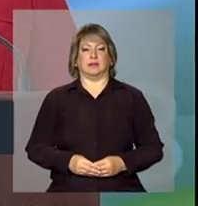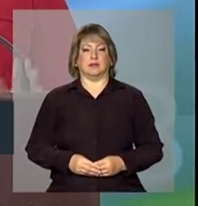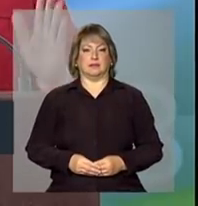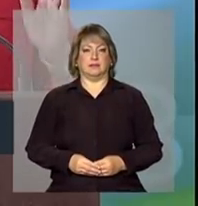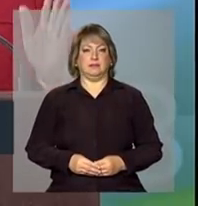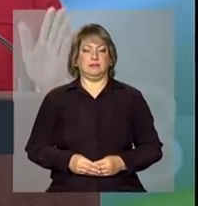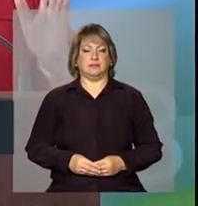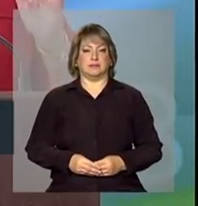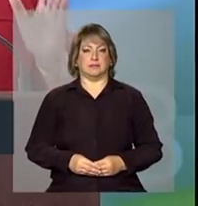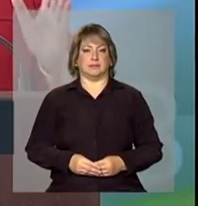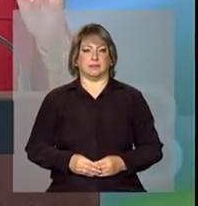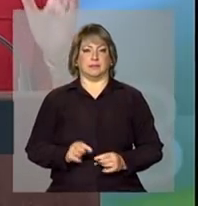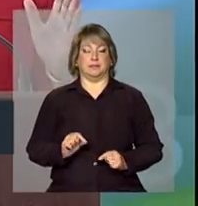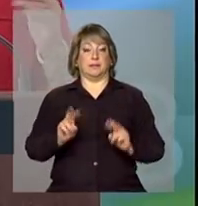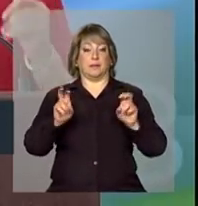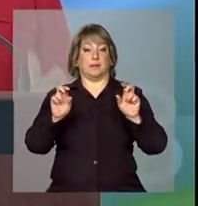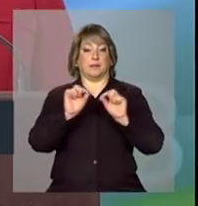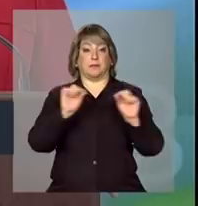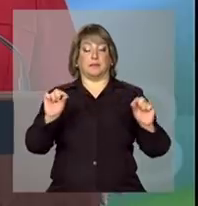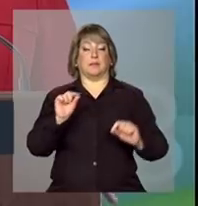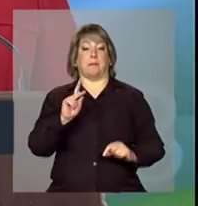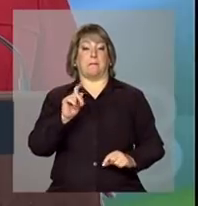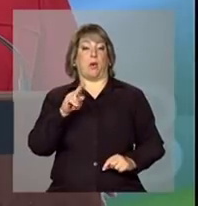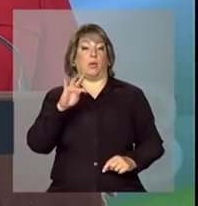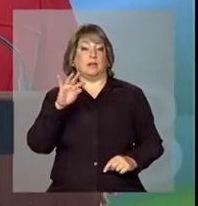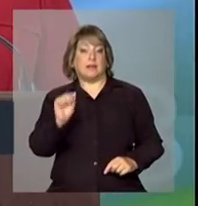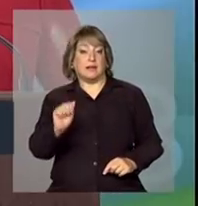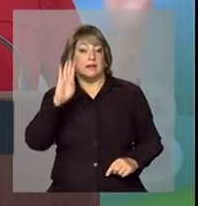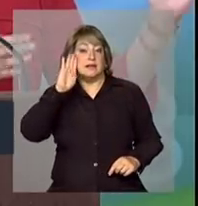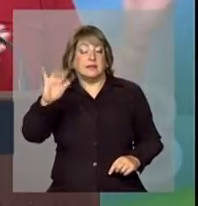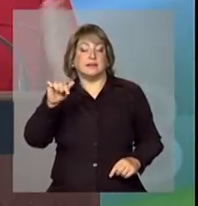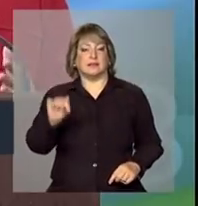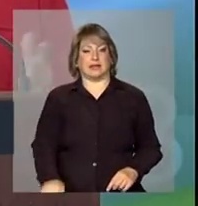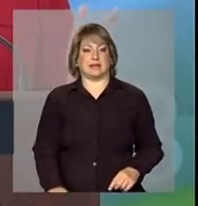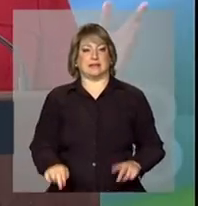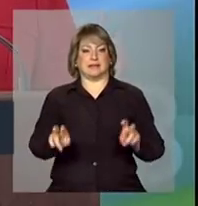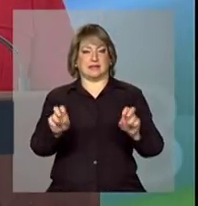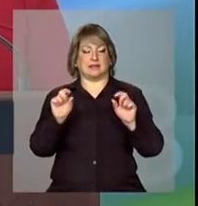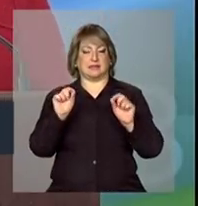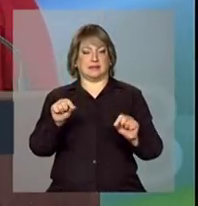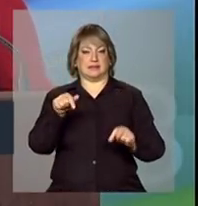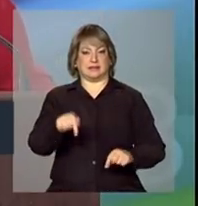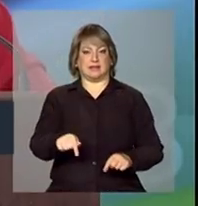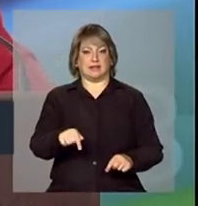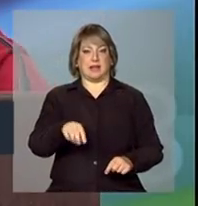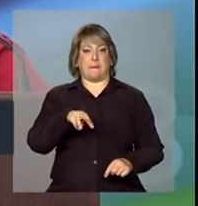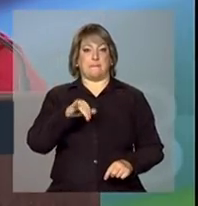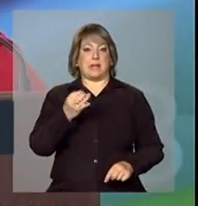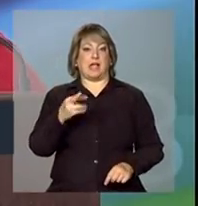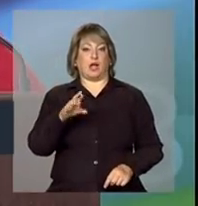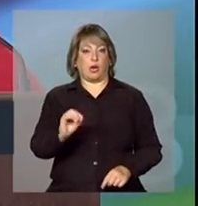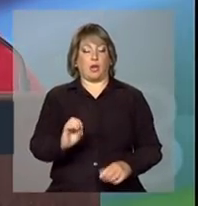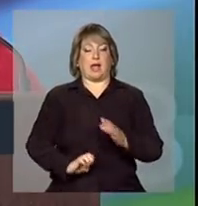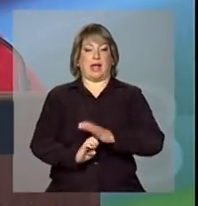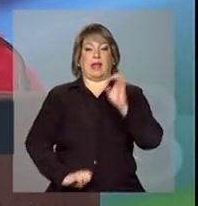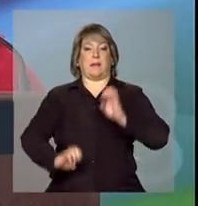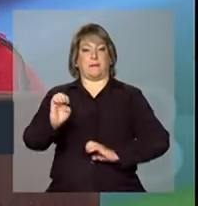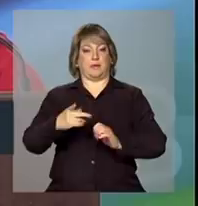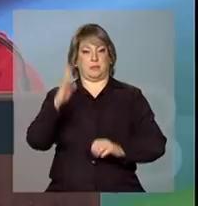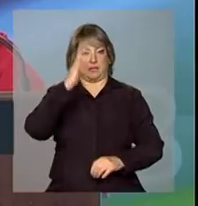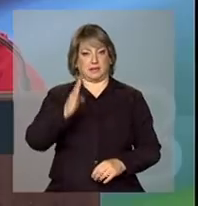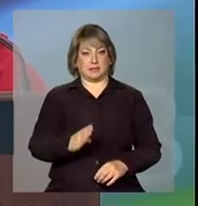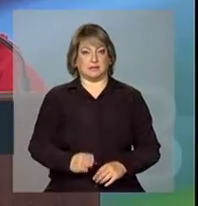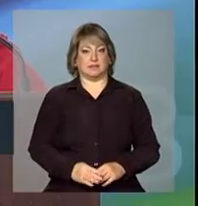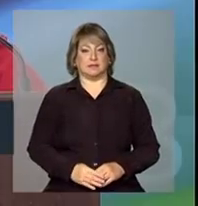a pauta da microempresa no nosso país. Ele descreveu, eu não vou repeti-lo, mas eu queria fazer